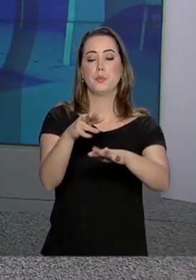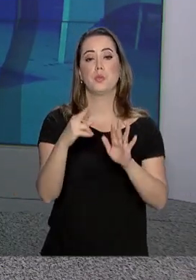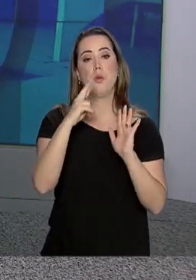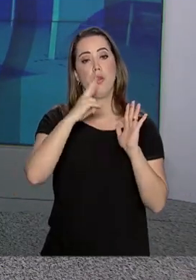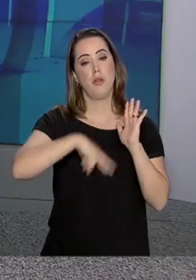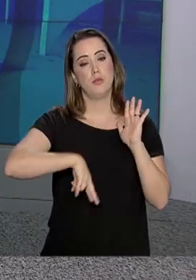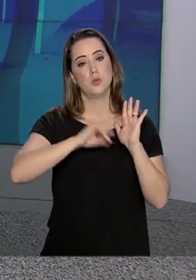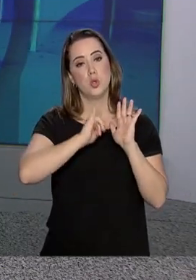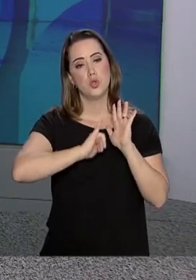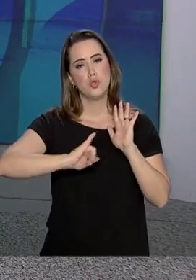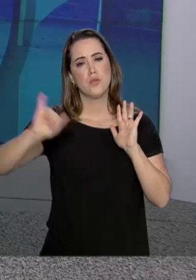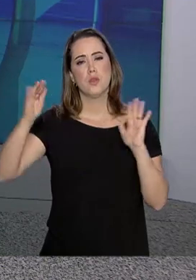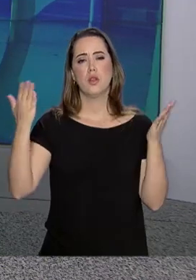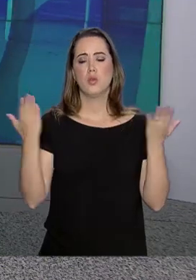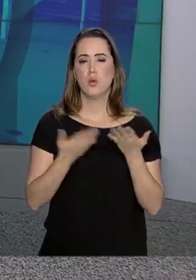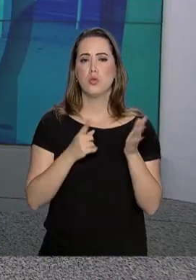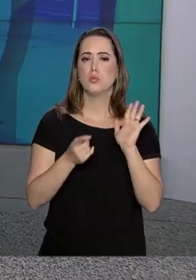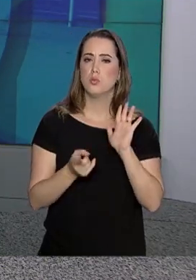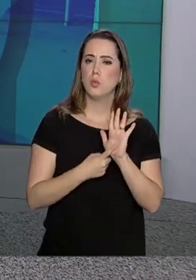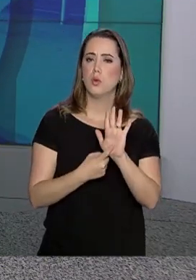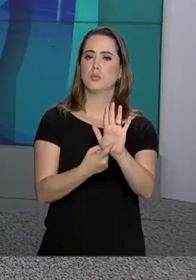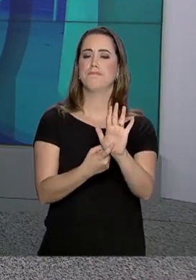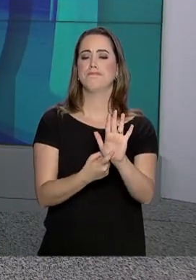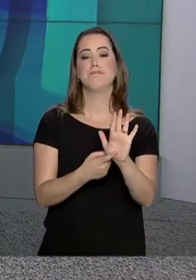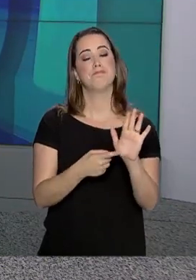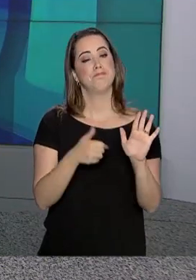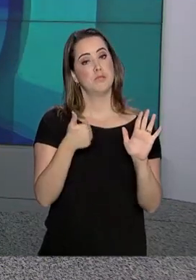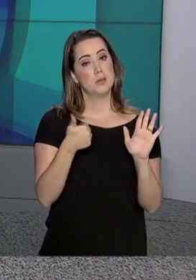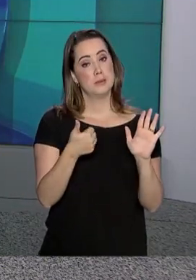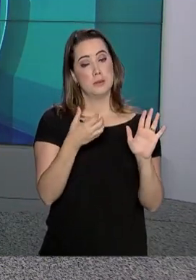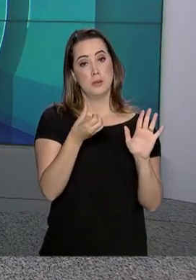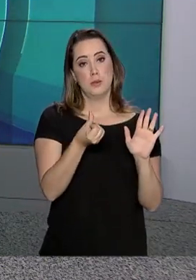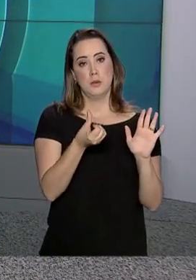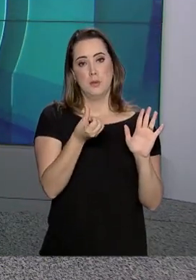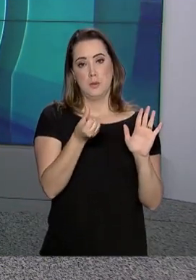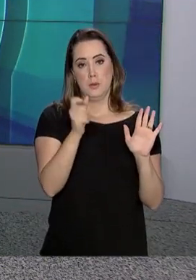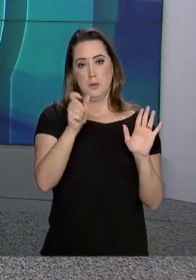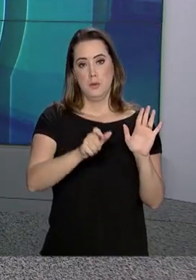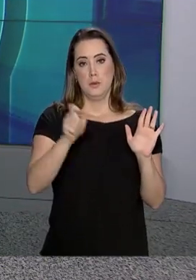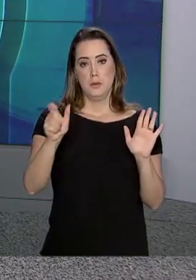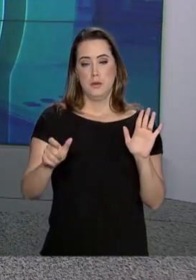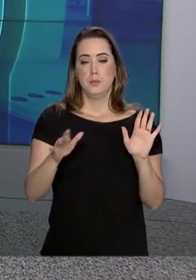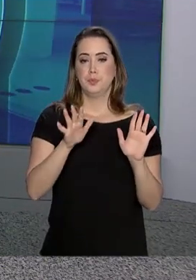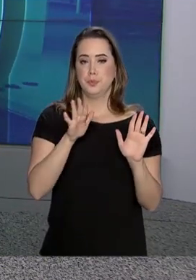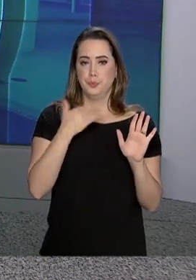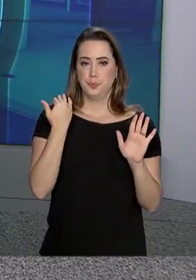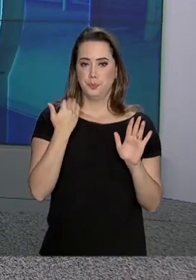relatório divulgado hoje confirma a morte de 166 pessoas.